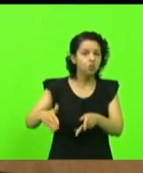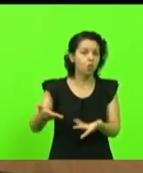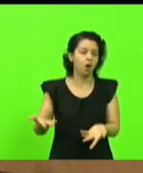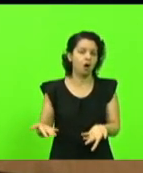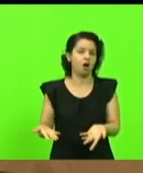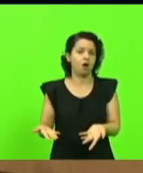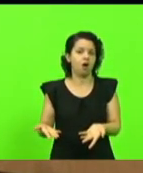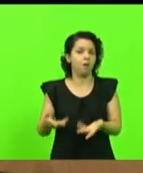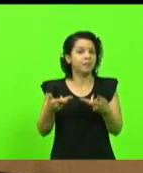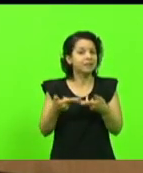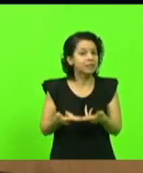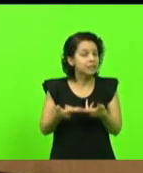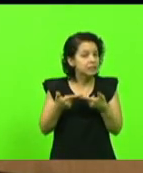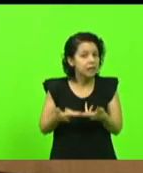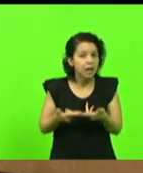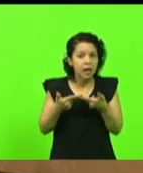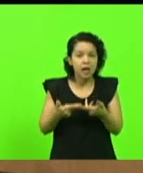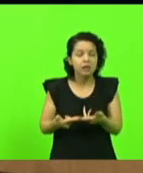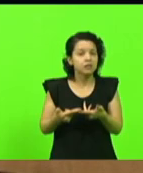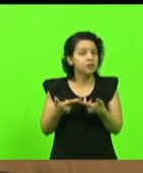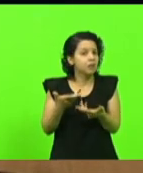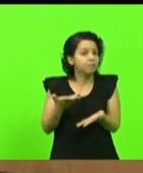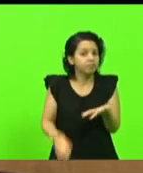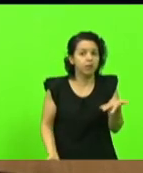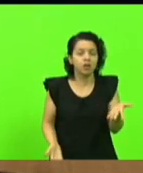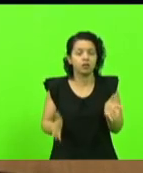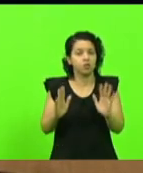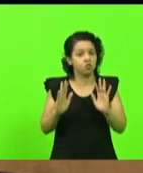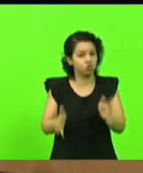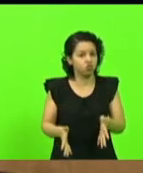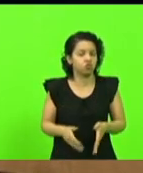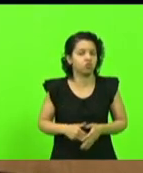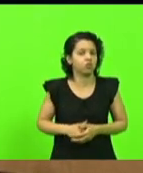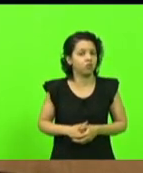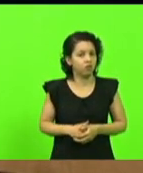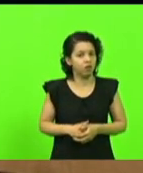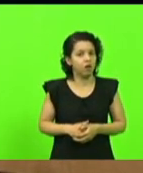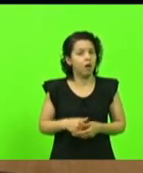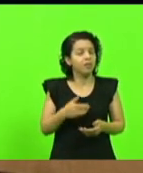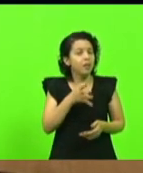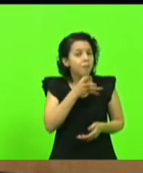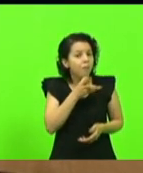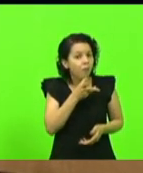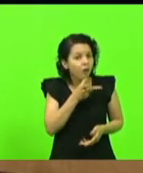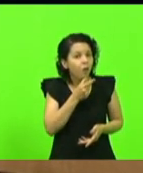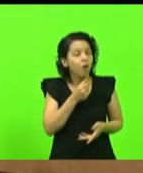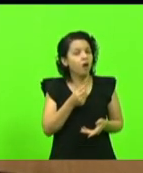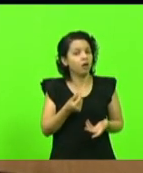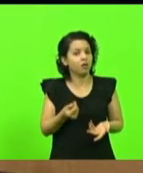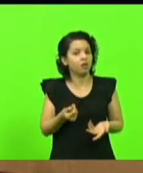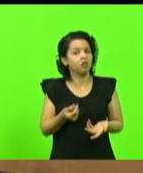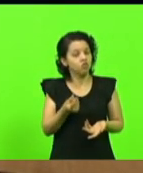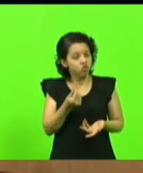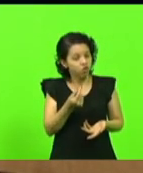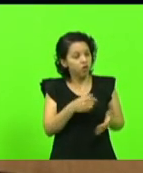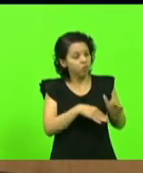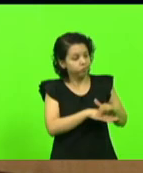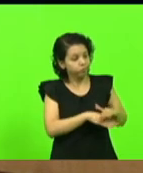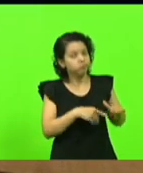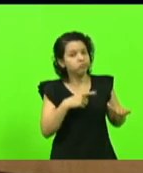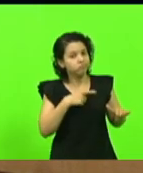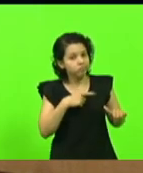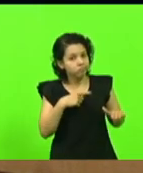a paciência sobre essa demora sabendo que temos recursos no caixa e principalmente